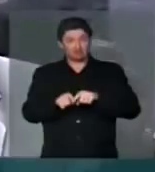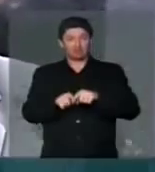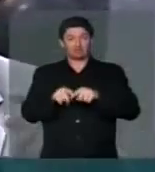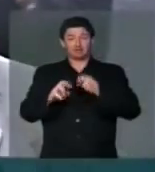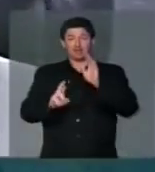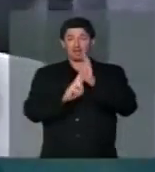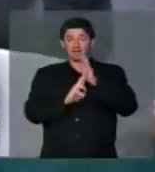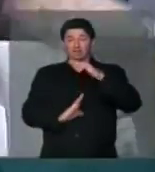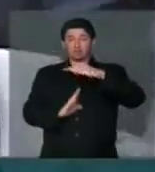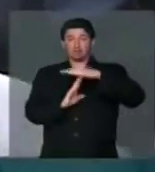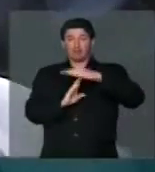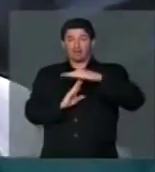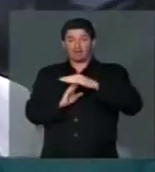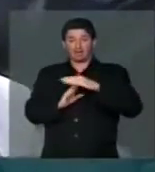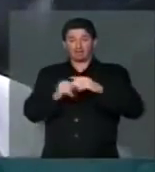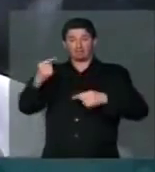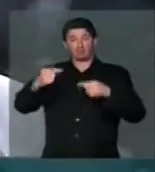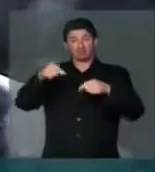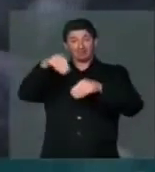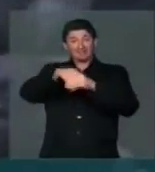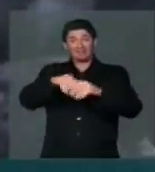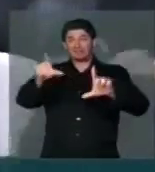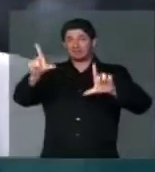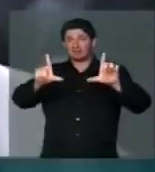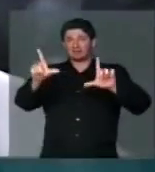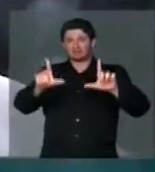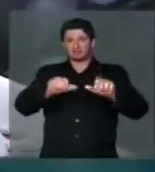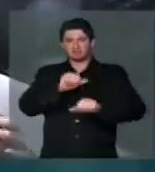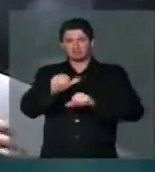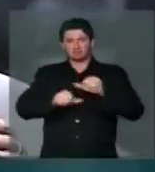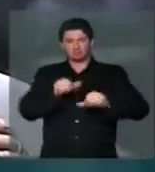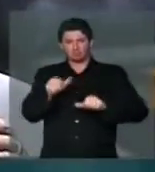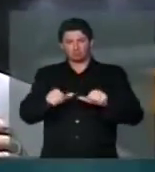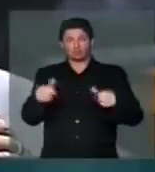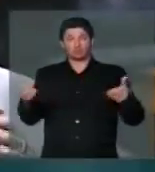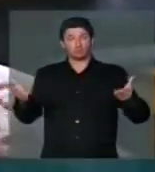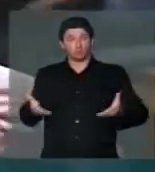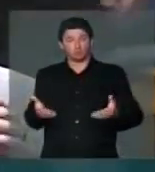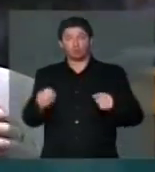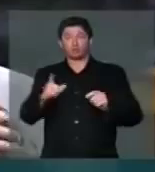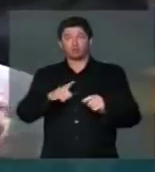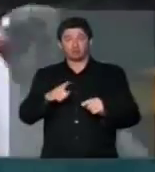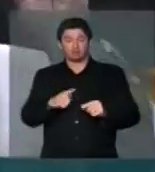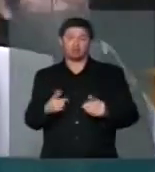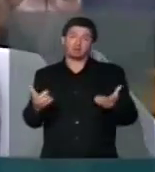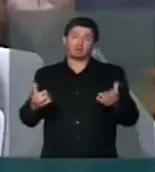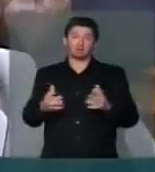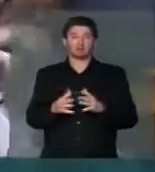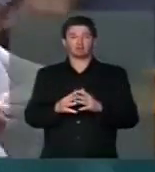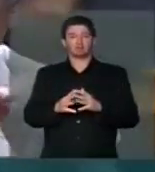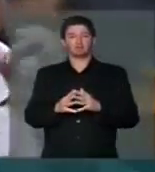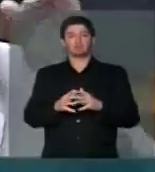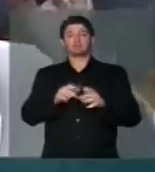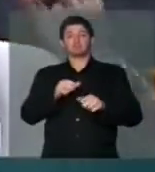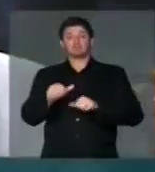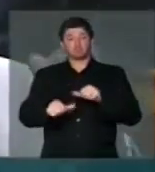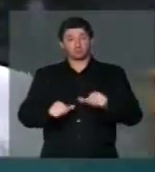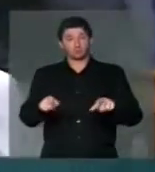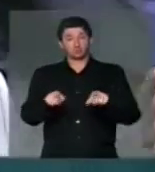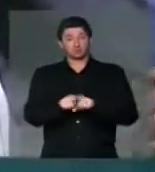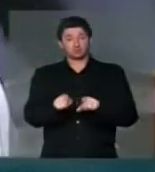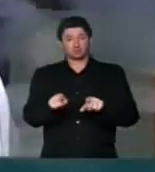cláusulas de barreira para debate em televisão, alterando a situação atual e altera